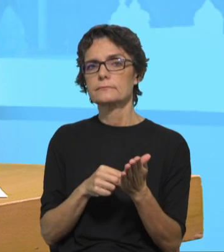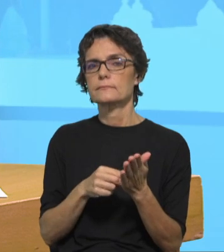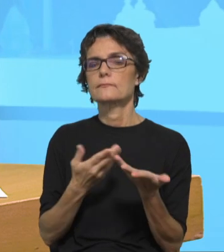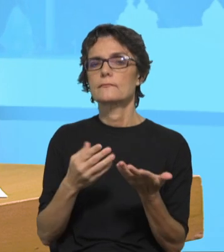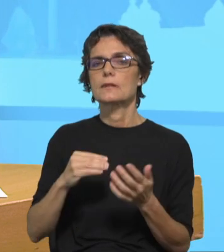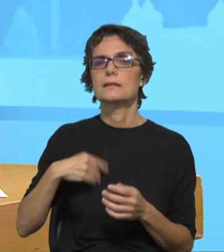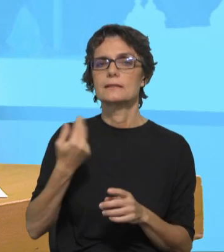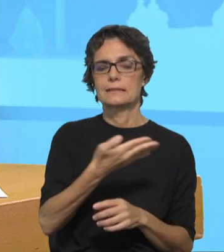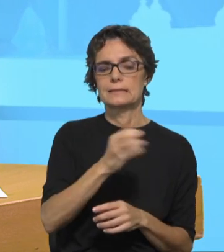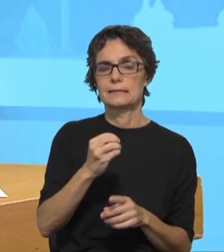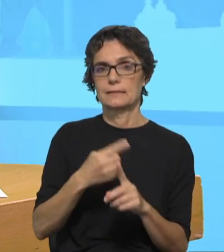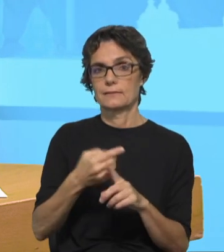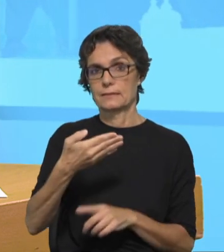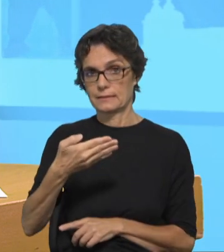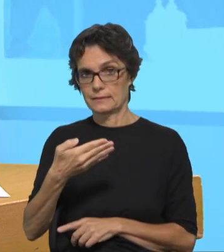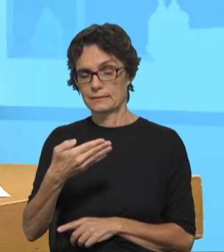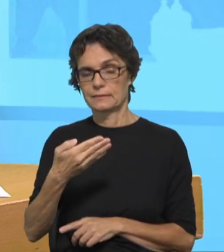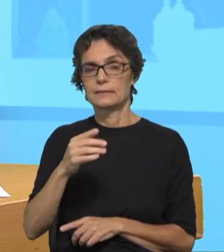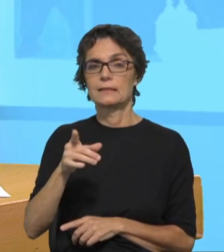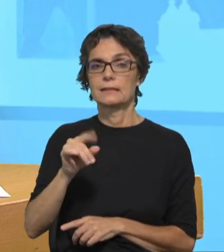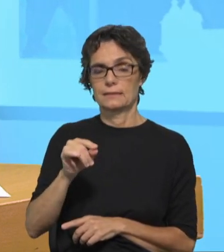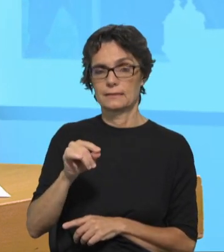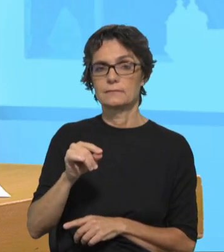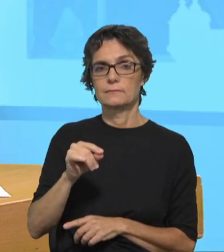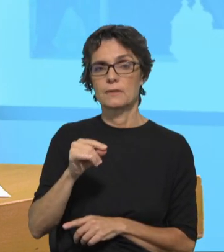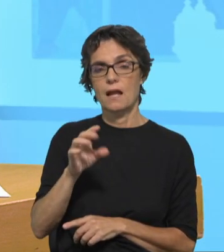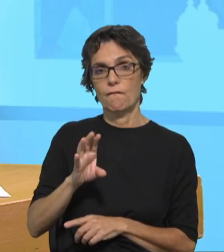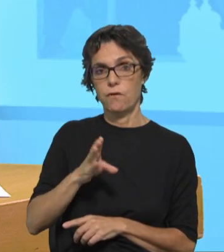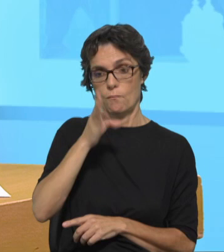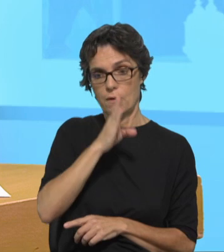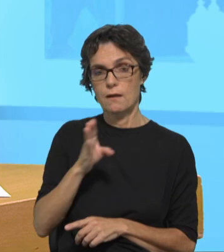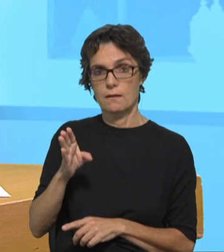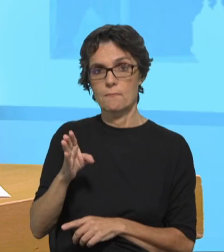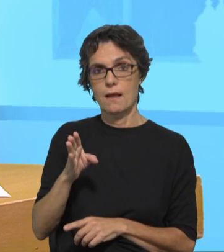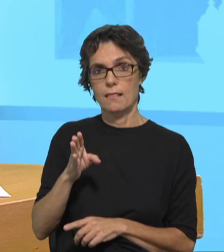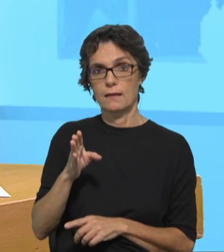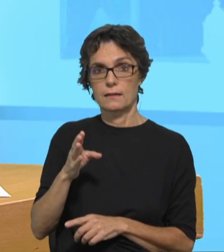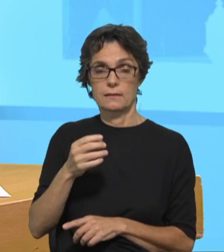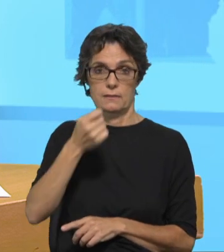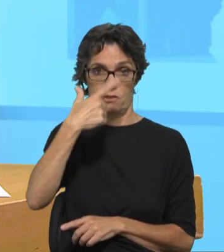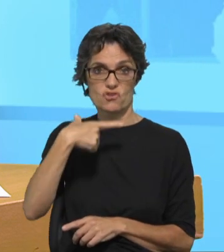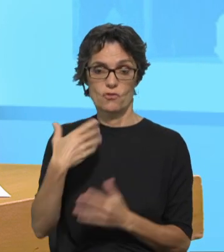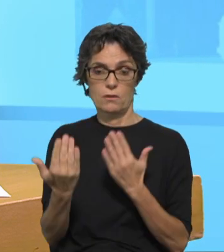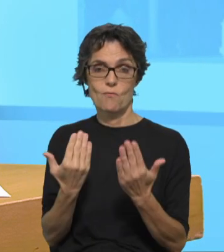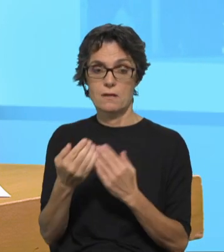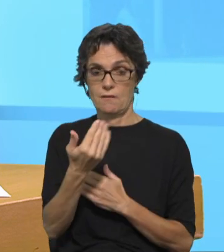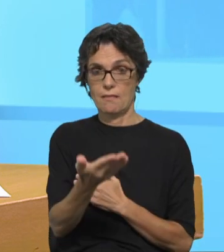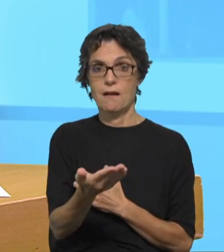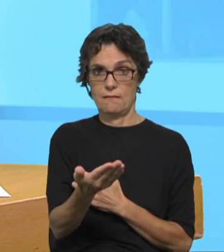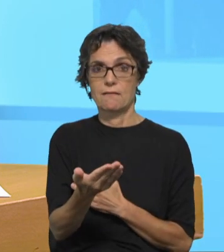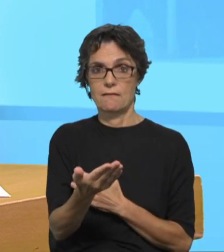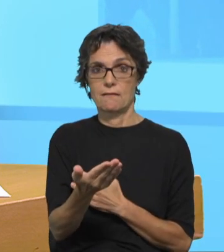70 vezes 7, que é depois a aplicação disso, com um conto exemplar, uma parábola, exatamente